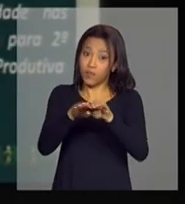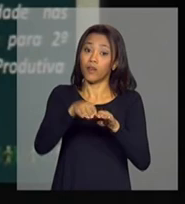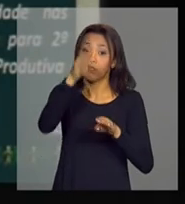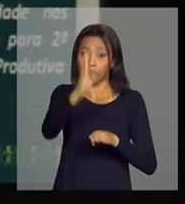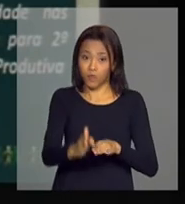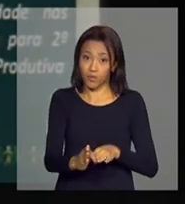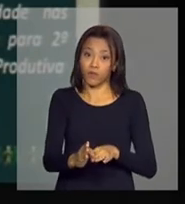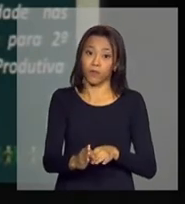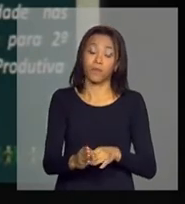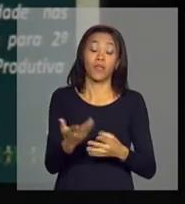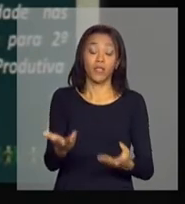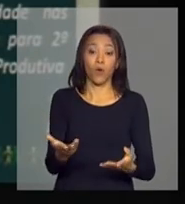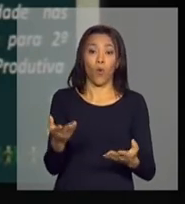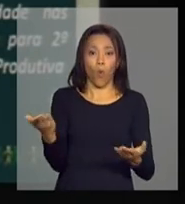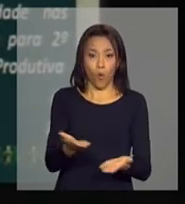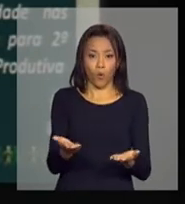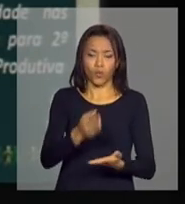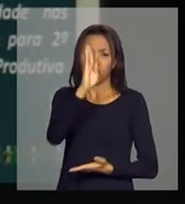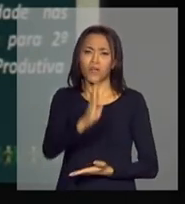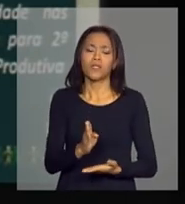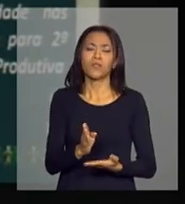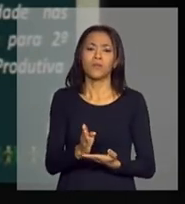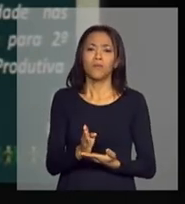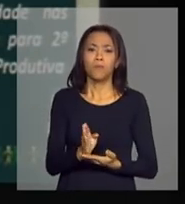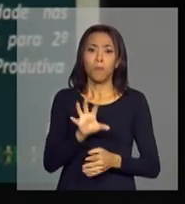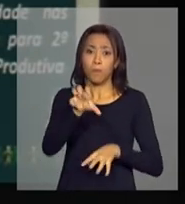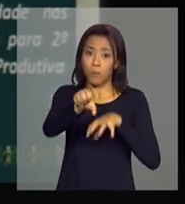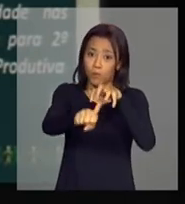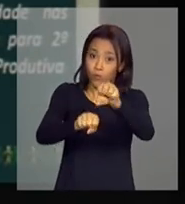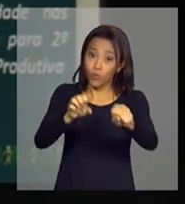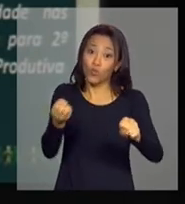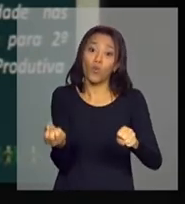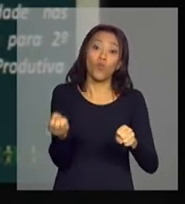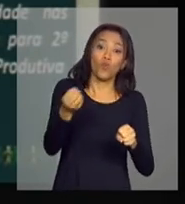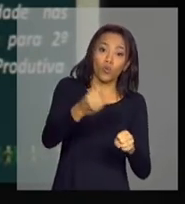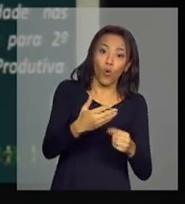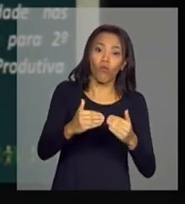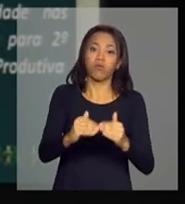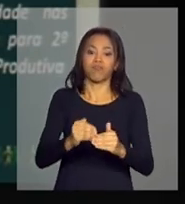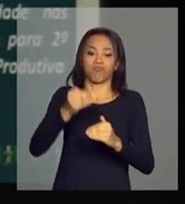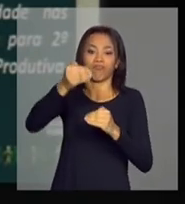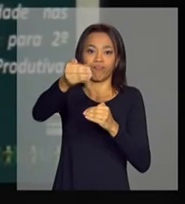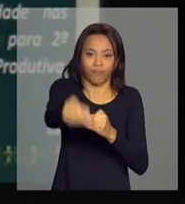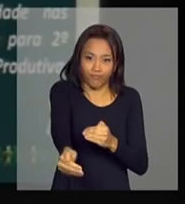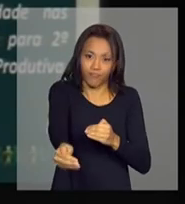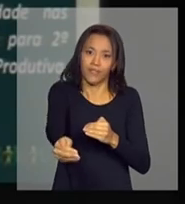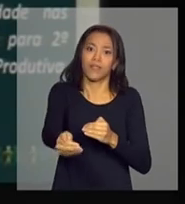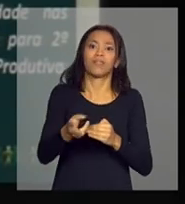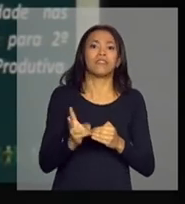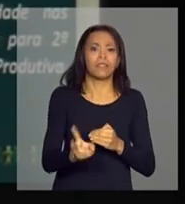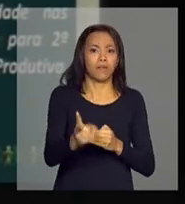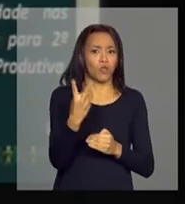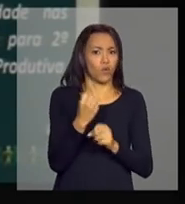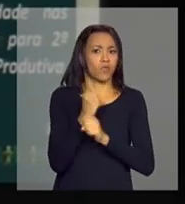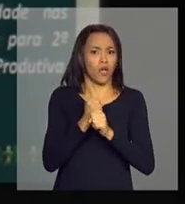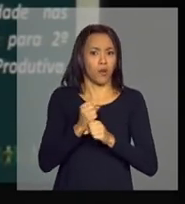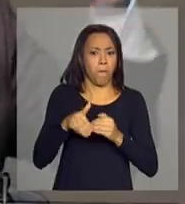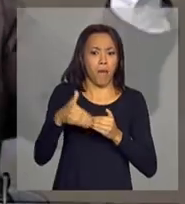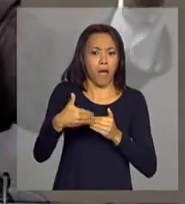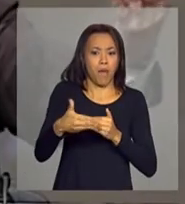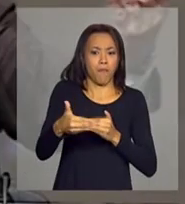busca hoje dar um novo passo nesse processo que ele avança nos últimos dois anos,